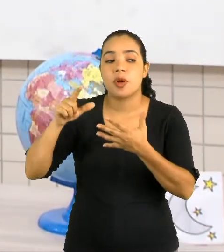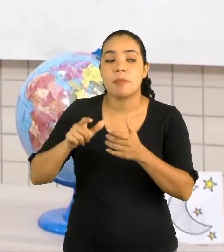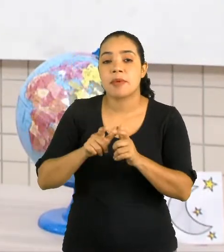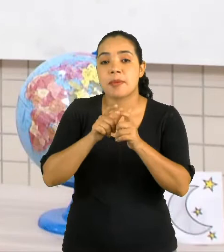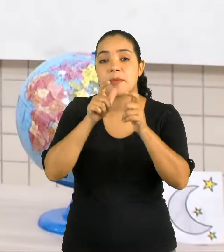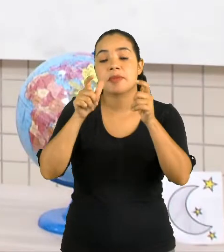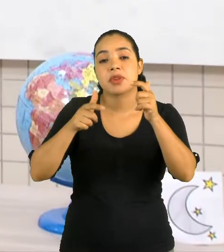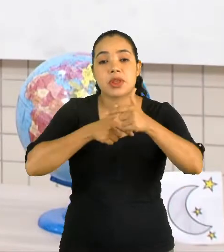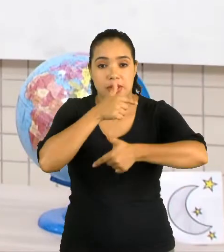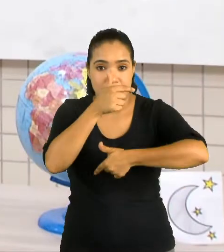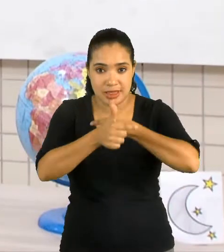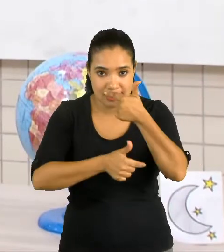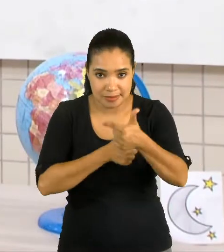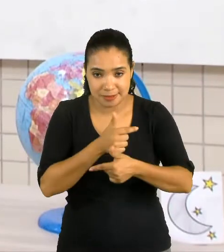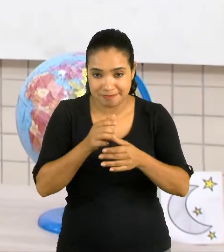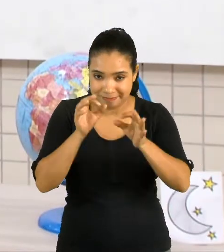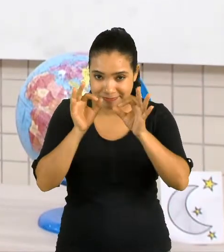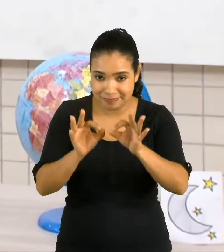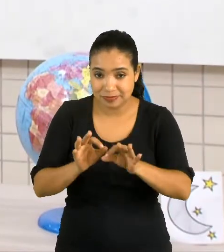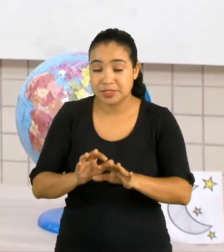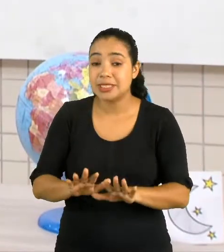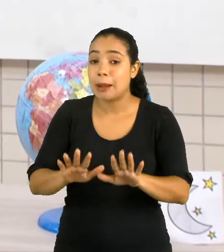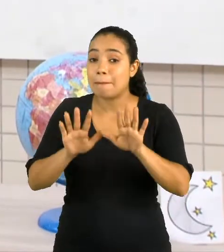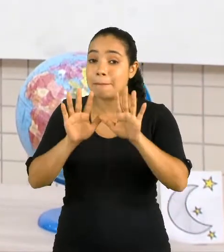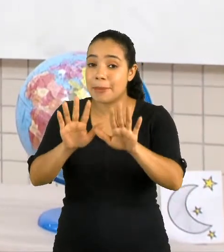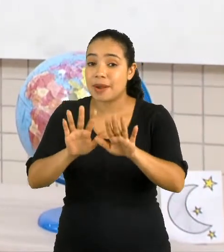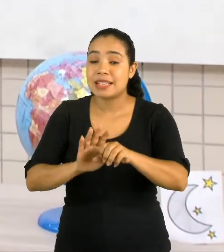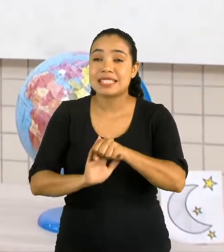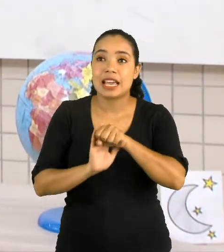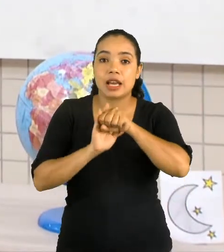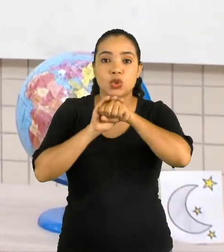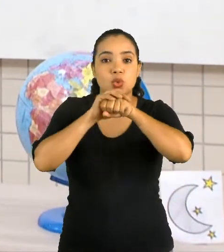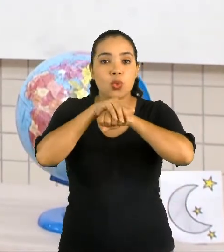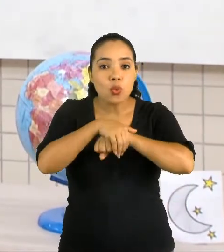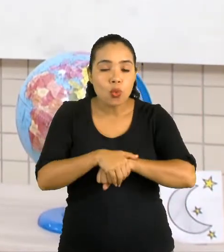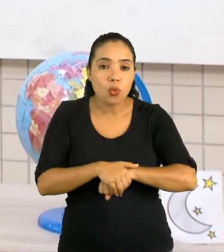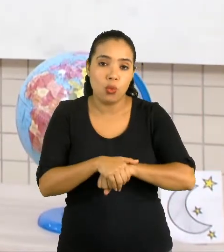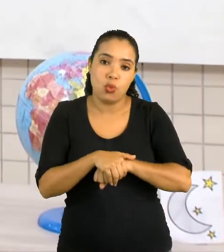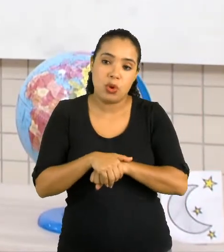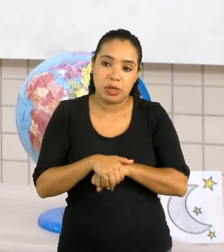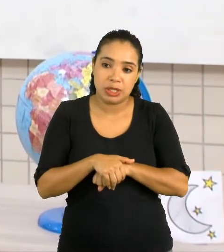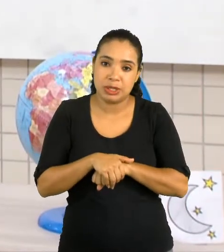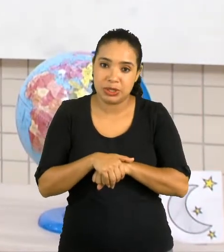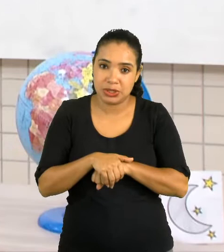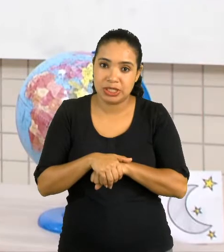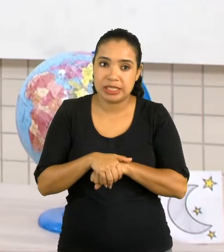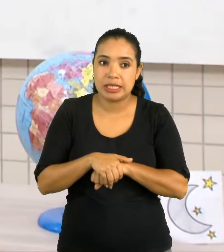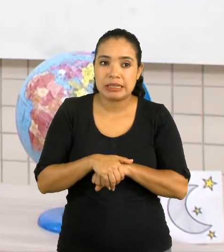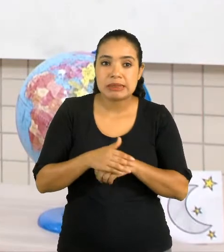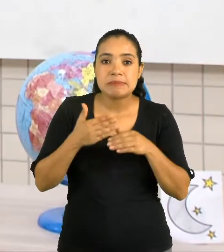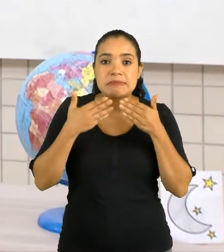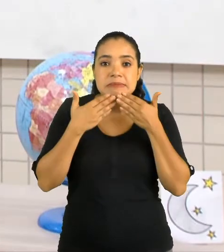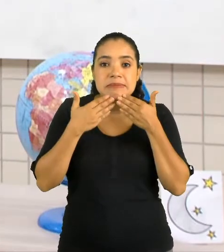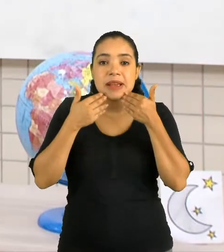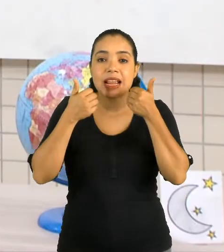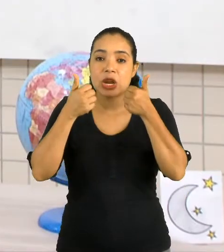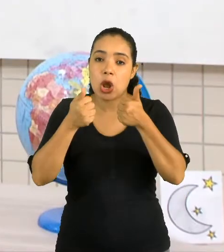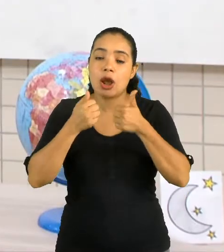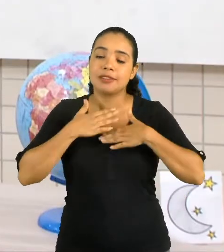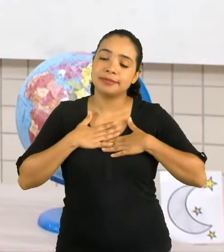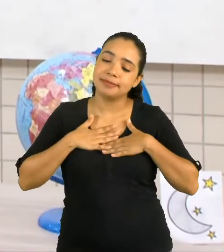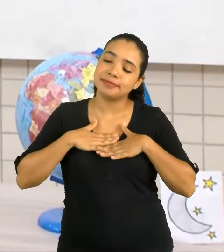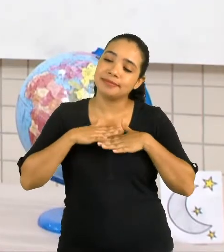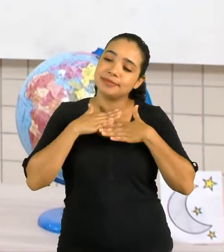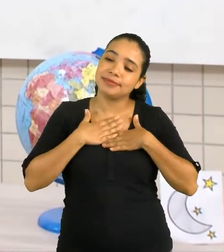nossas atividades. Já o período da noite é ideal para a gente descansar de